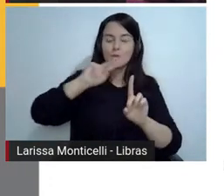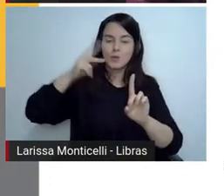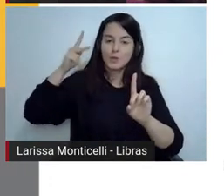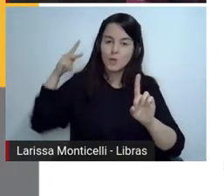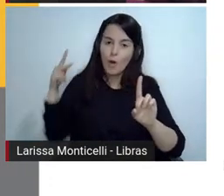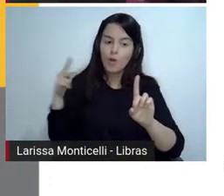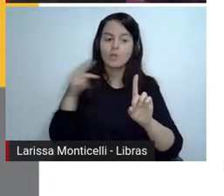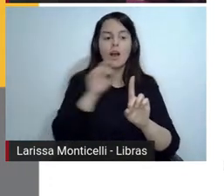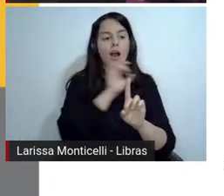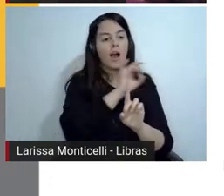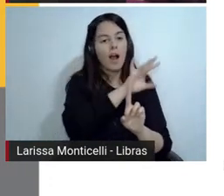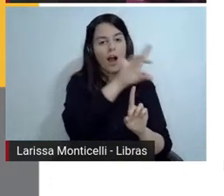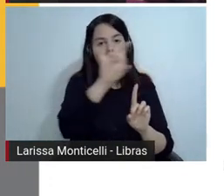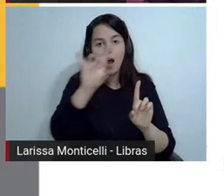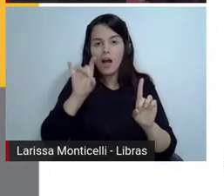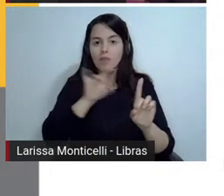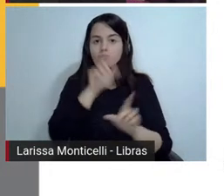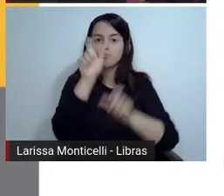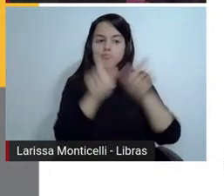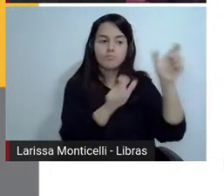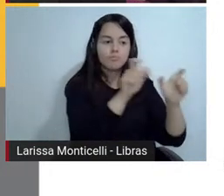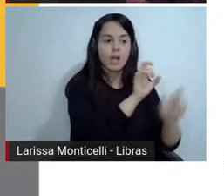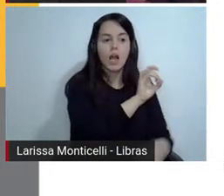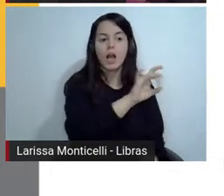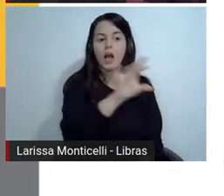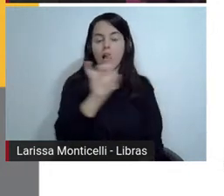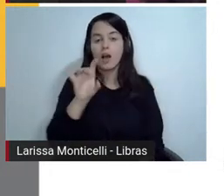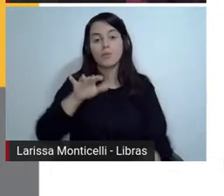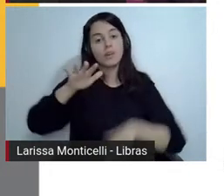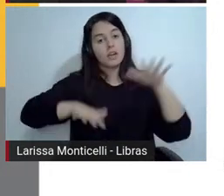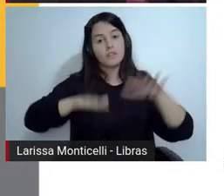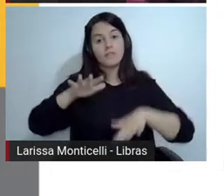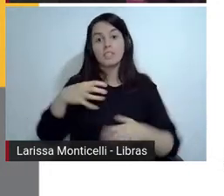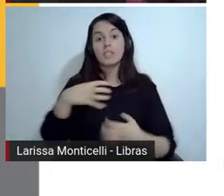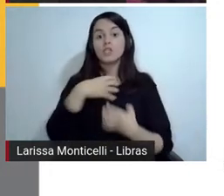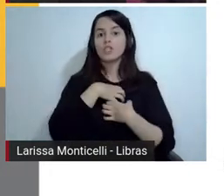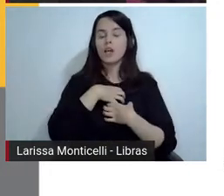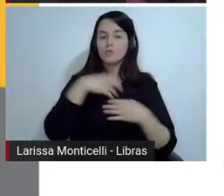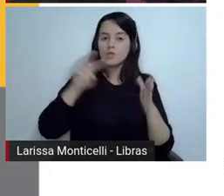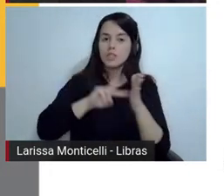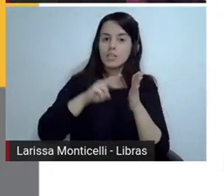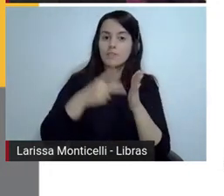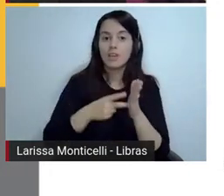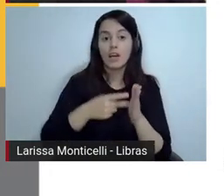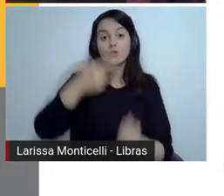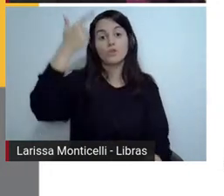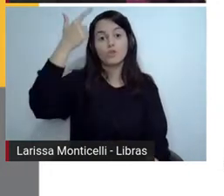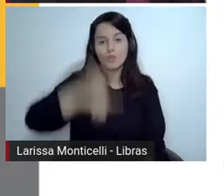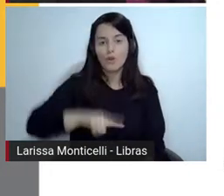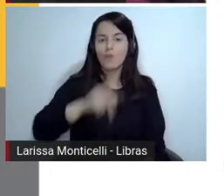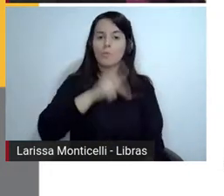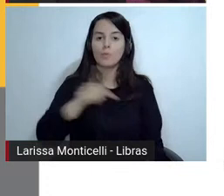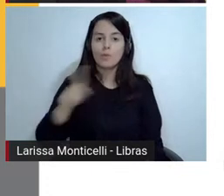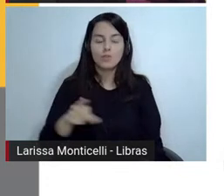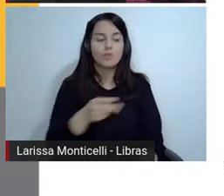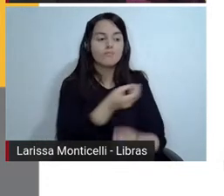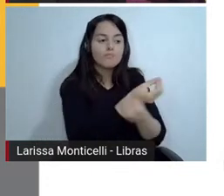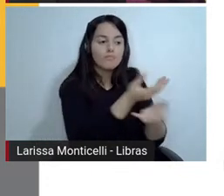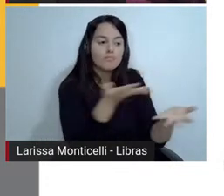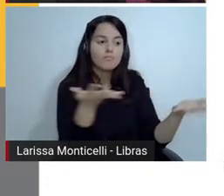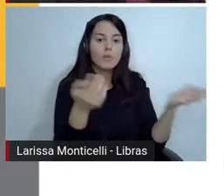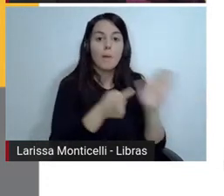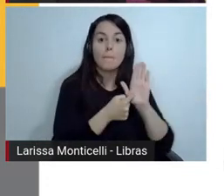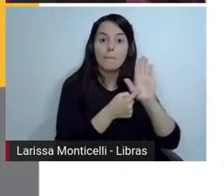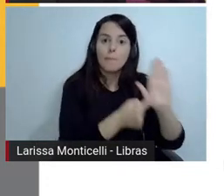professores que somos, que muitas vezes precisam ser reconstruídas em sala de aula. Só o contato com o texto não